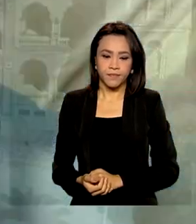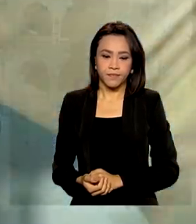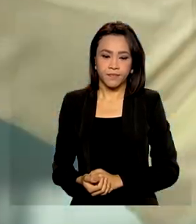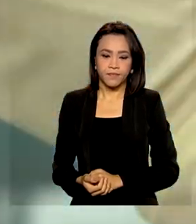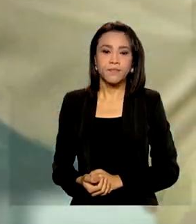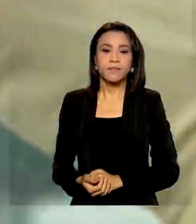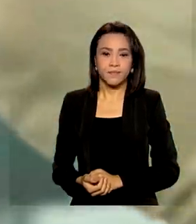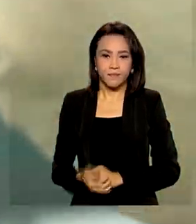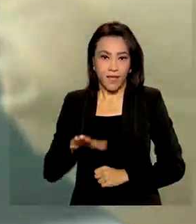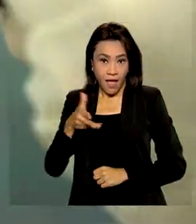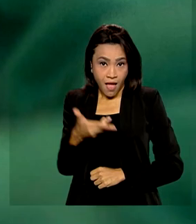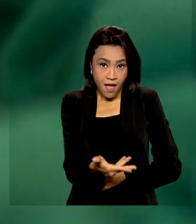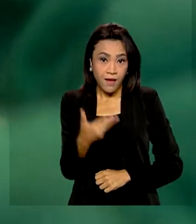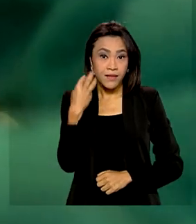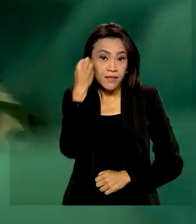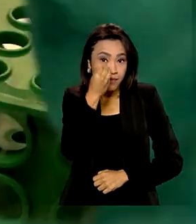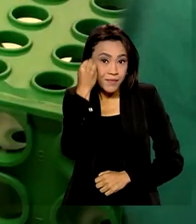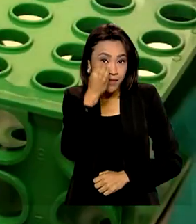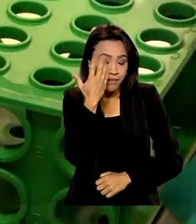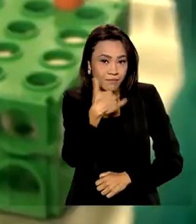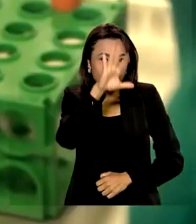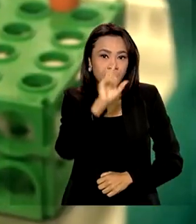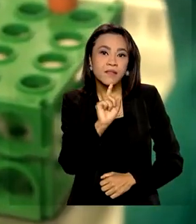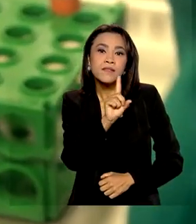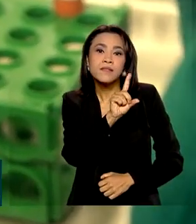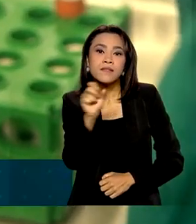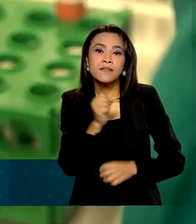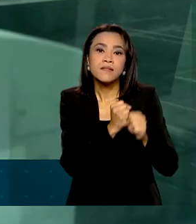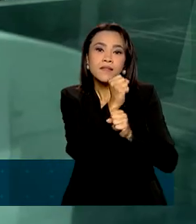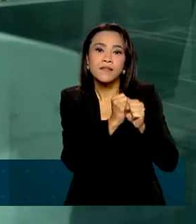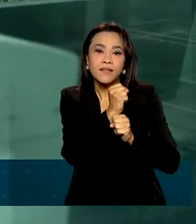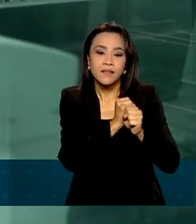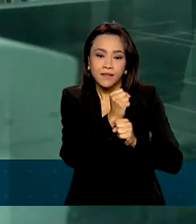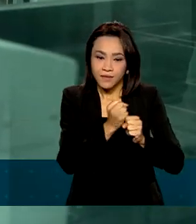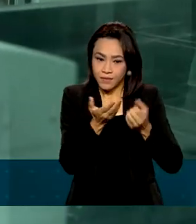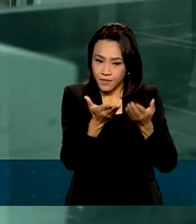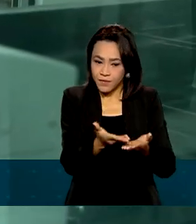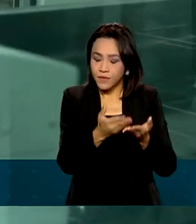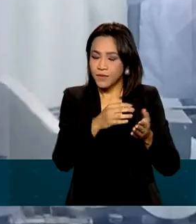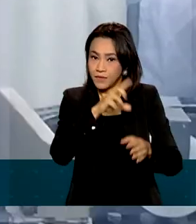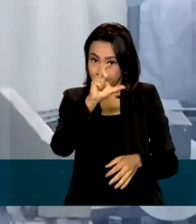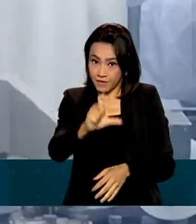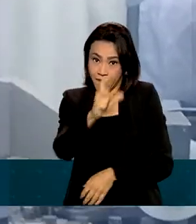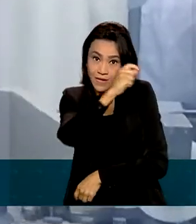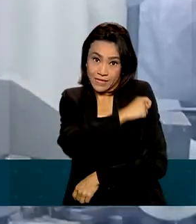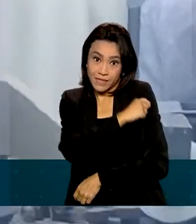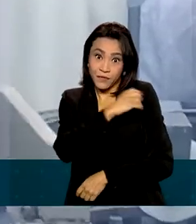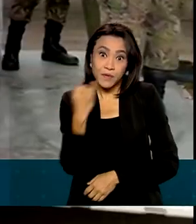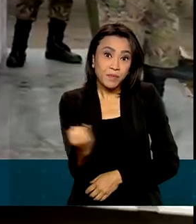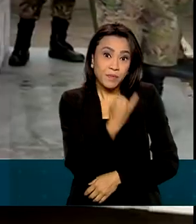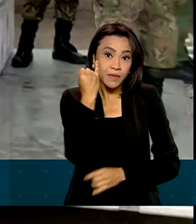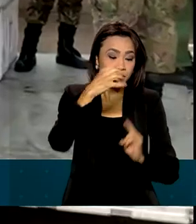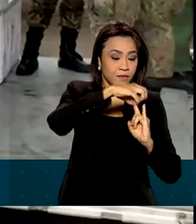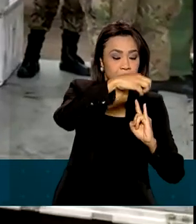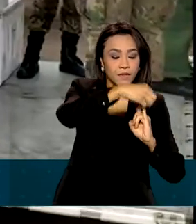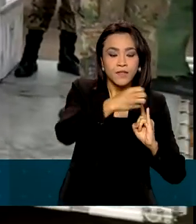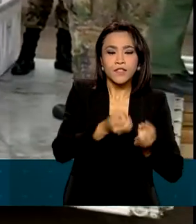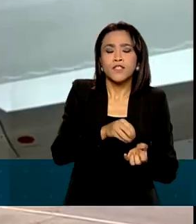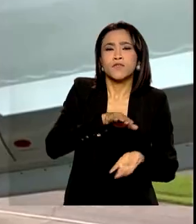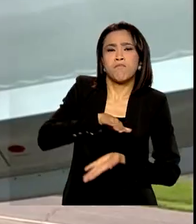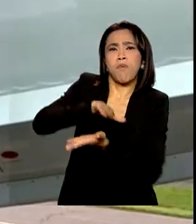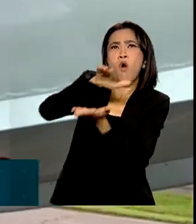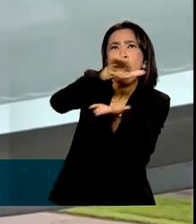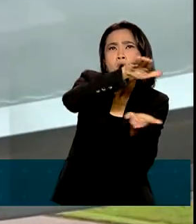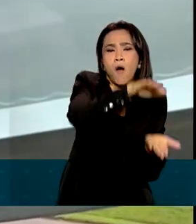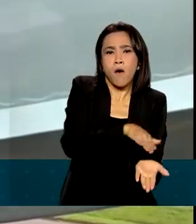A experiência de mais de 100 anos na produção de vacinas foi fundamental para a Fiocruz conseguir distribuir, em menos